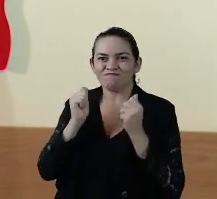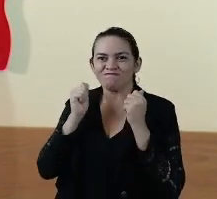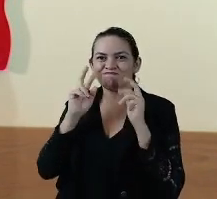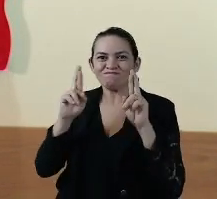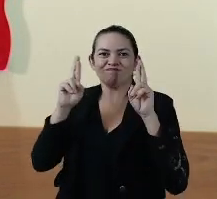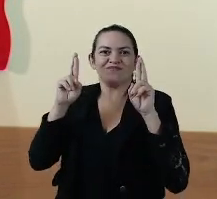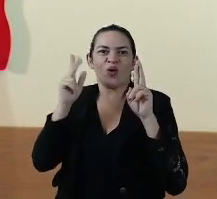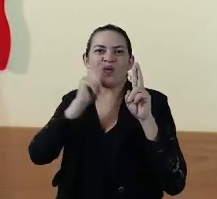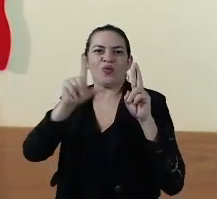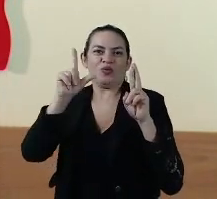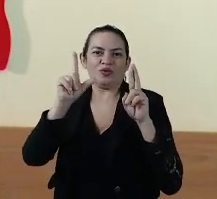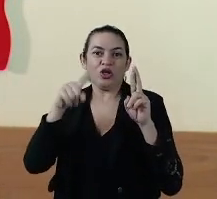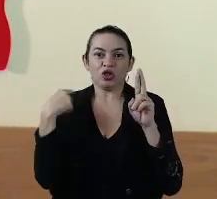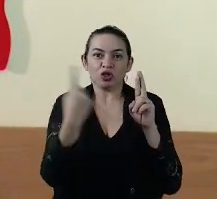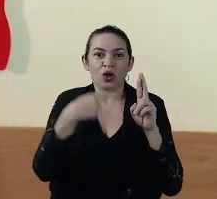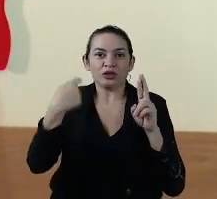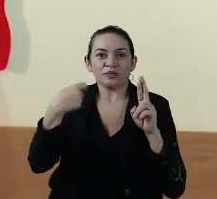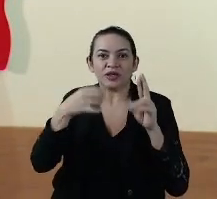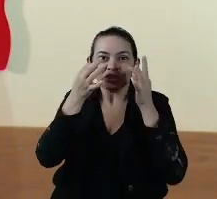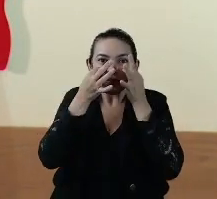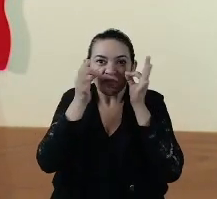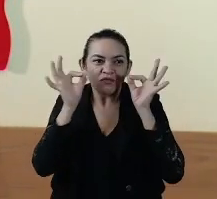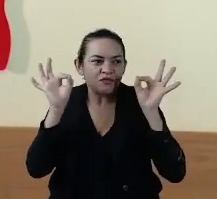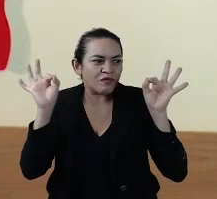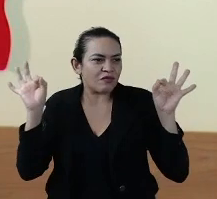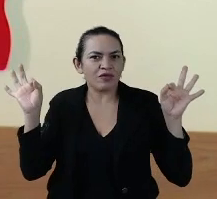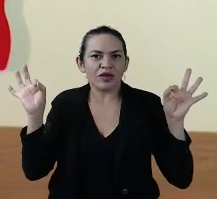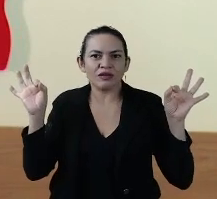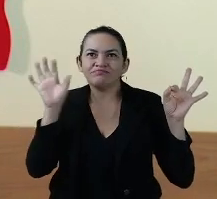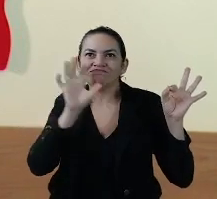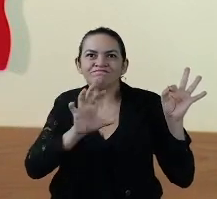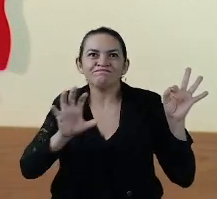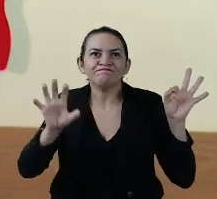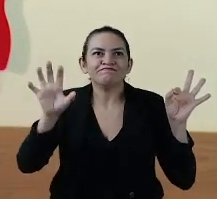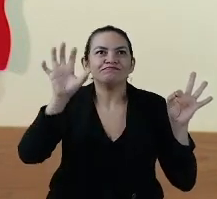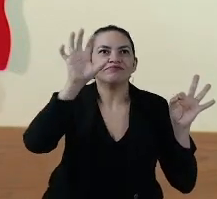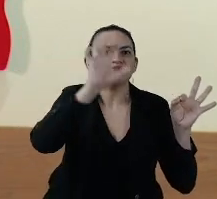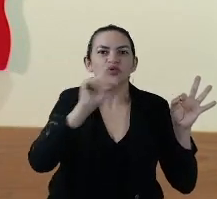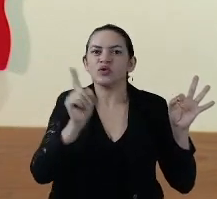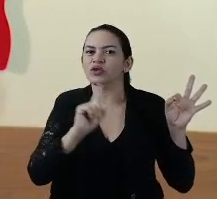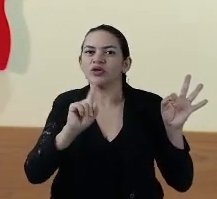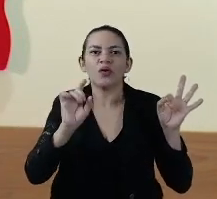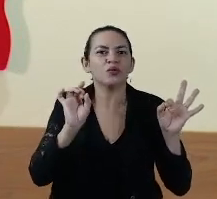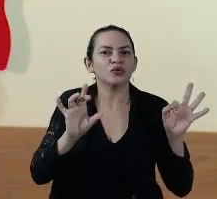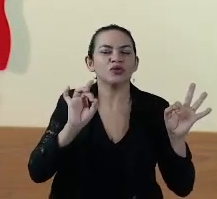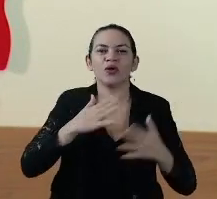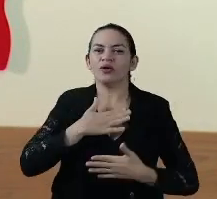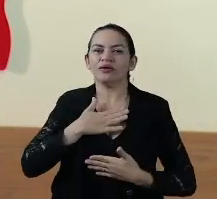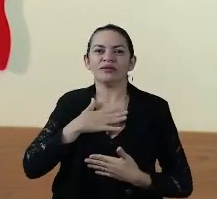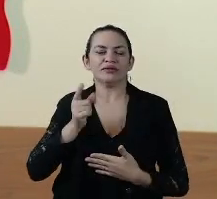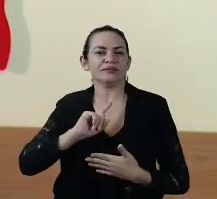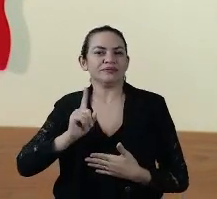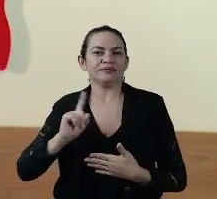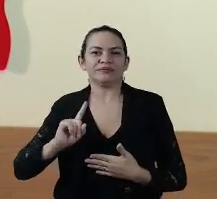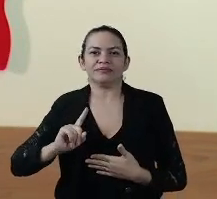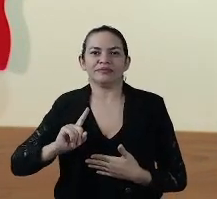E precisamos olhar para as outras regiões que não dependem apenas de mim